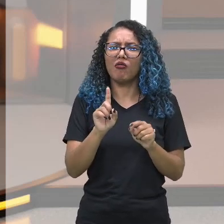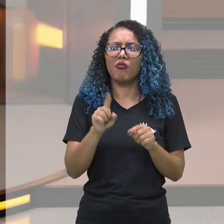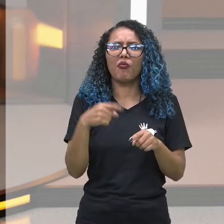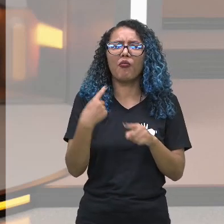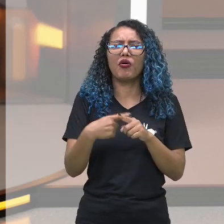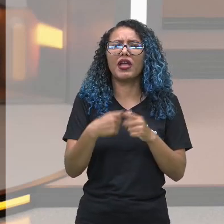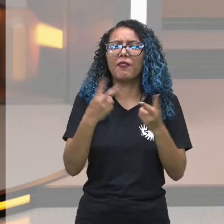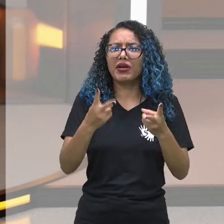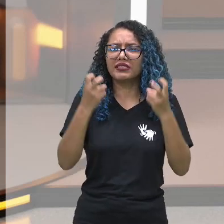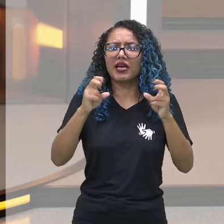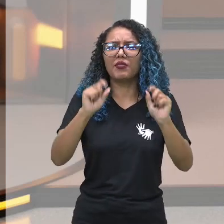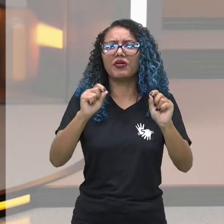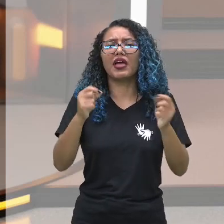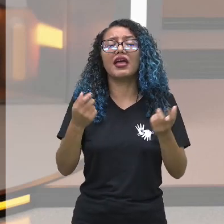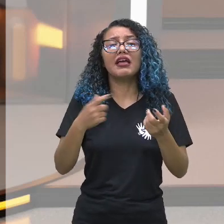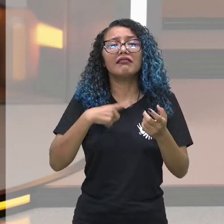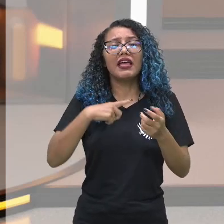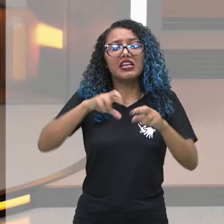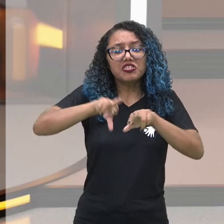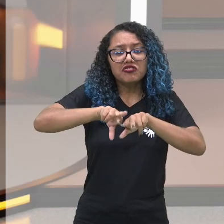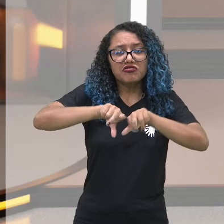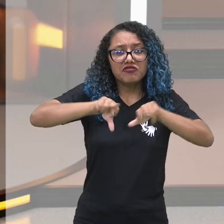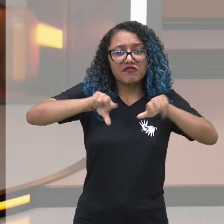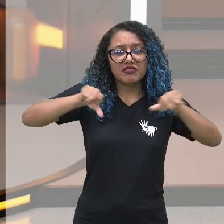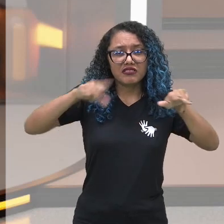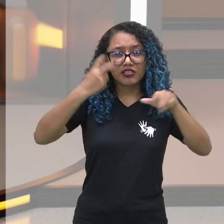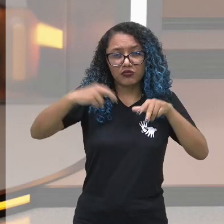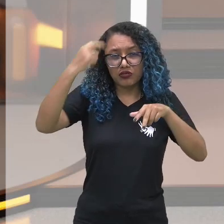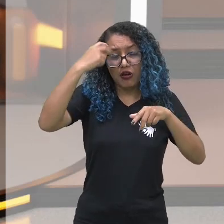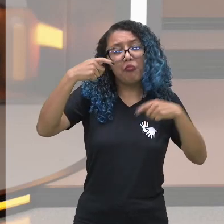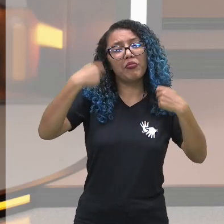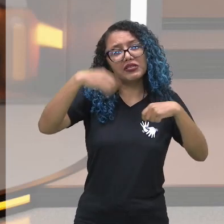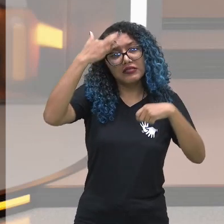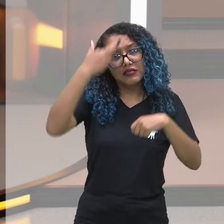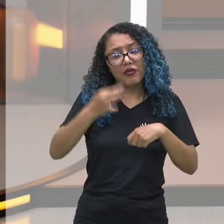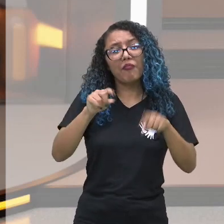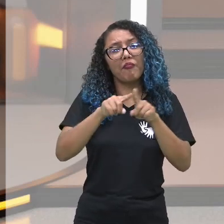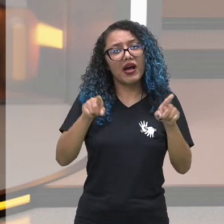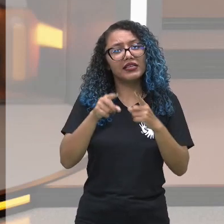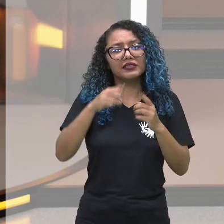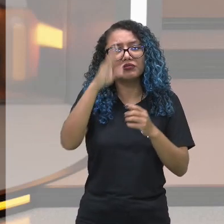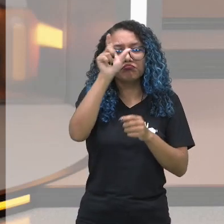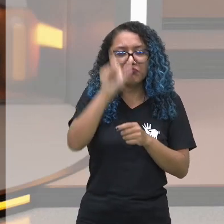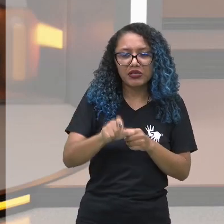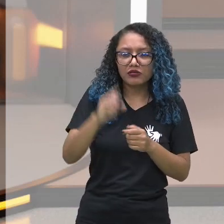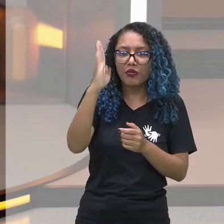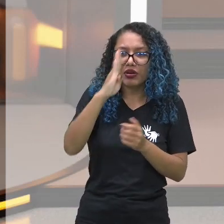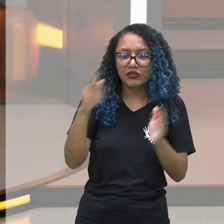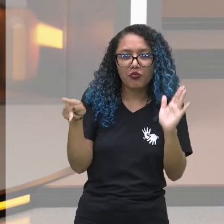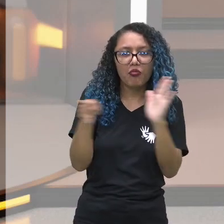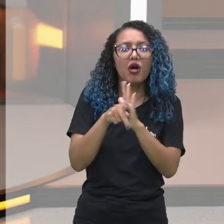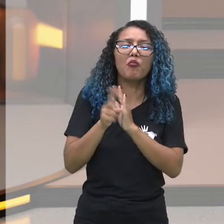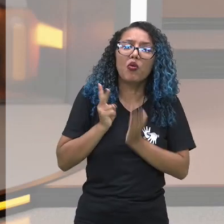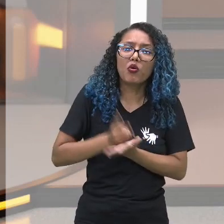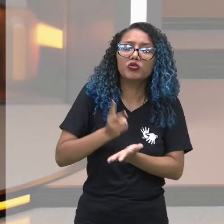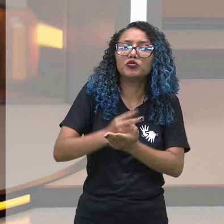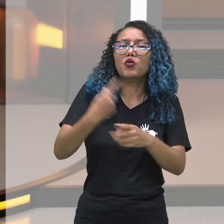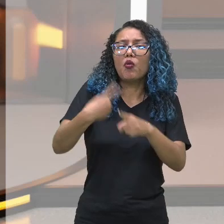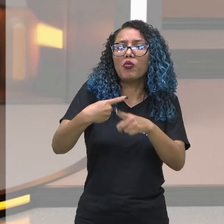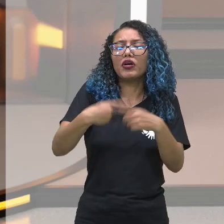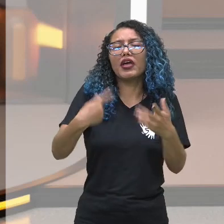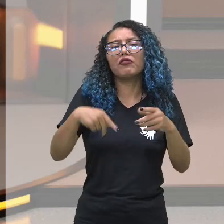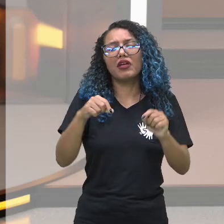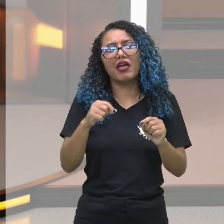diversidade cultural que tem que ser compreendida. Mas ele ainda é brasileiro, porque terão elementos do seu